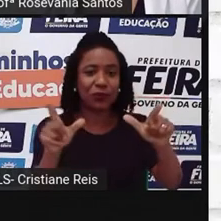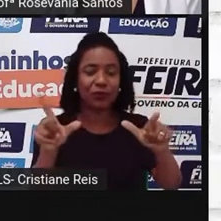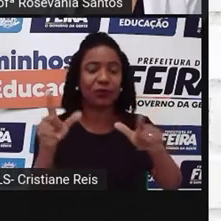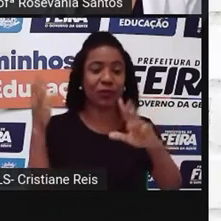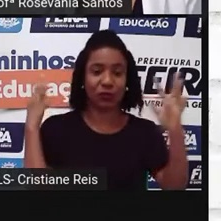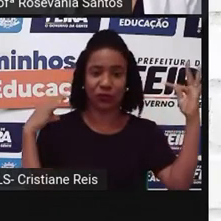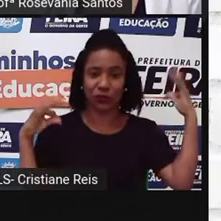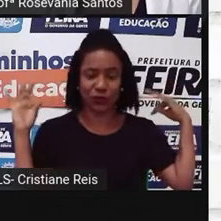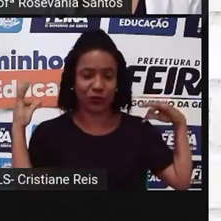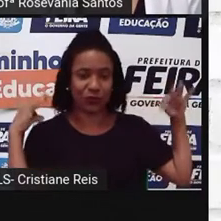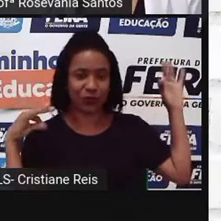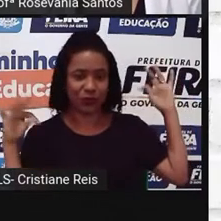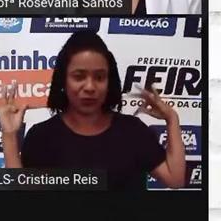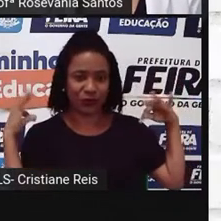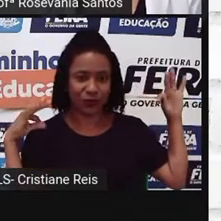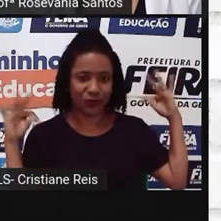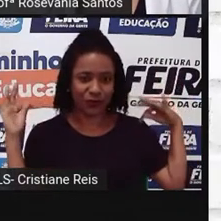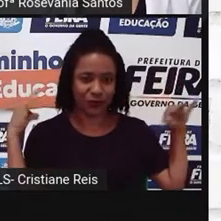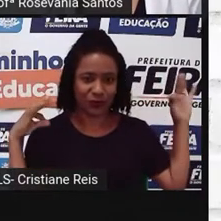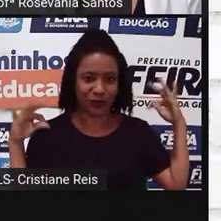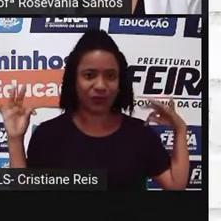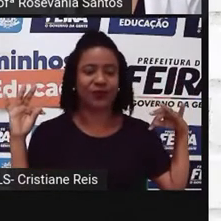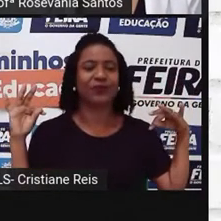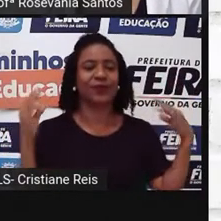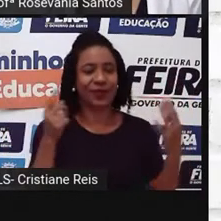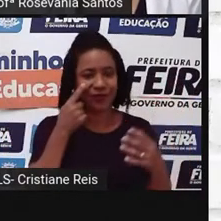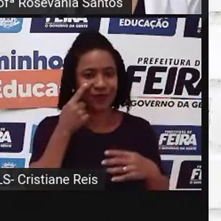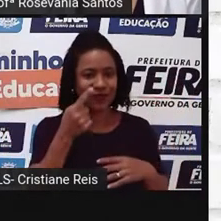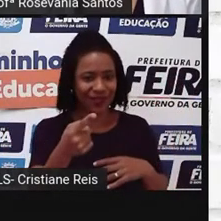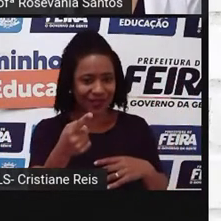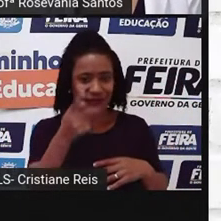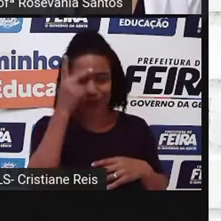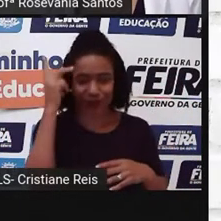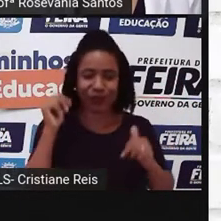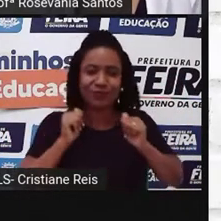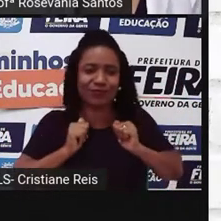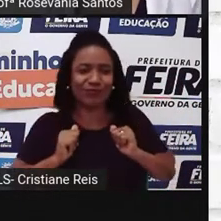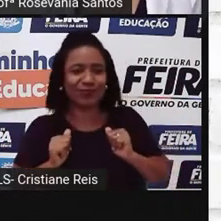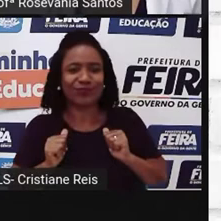turismo, ligados aí, O turismo ecológico.